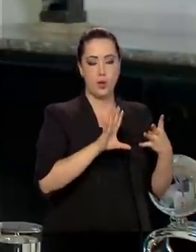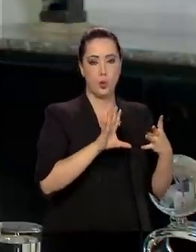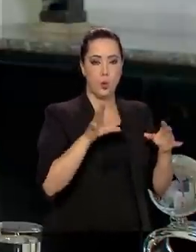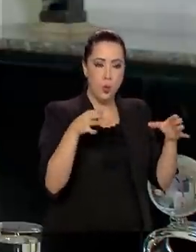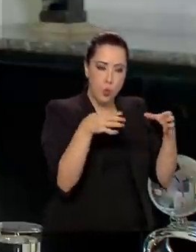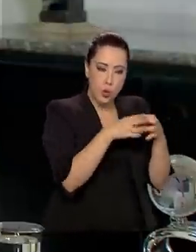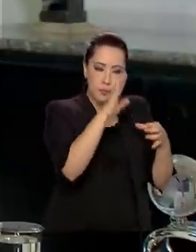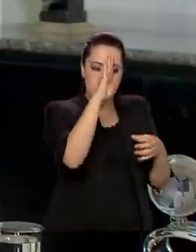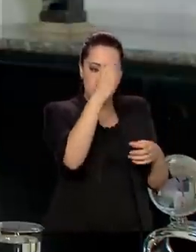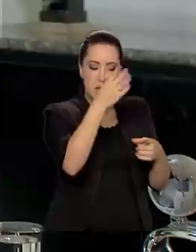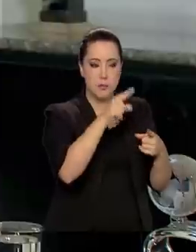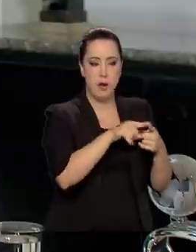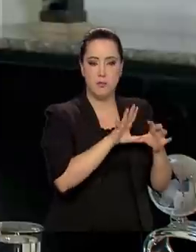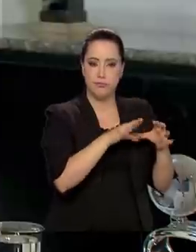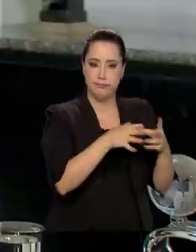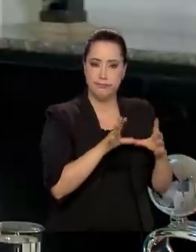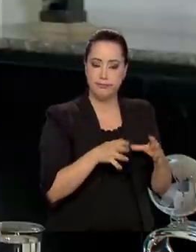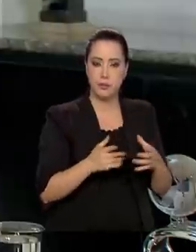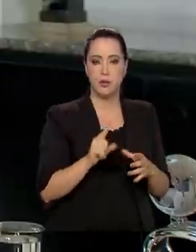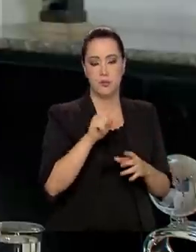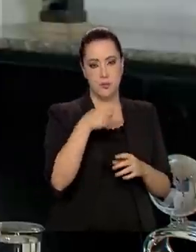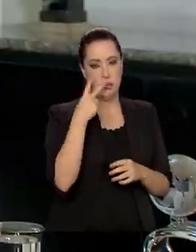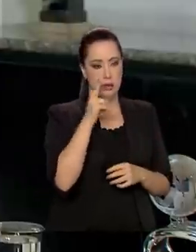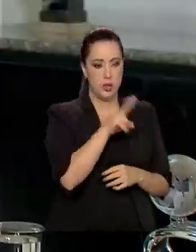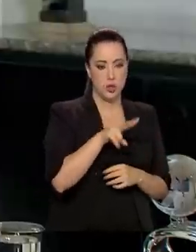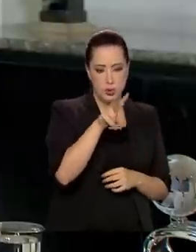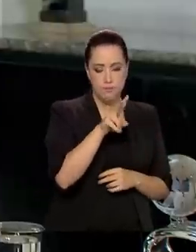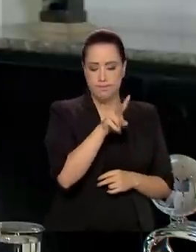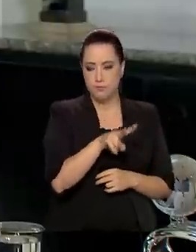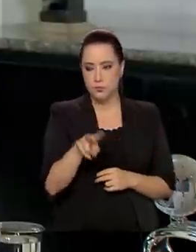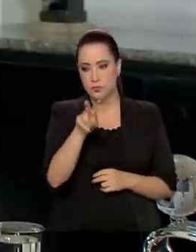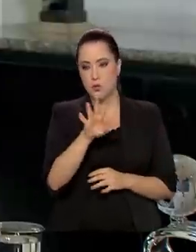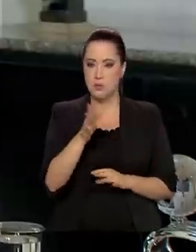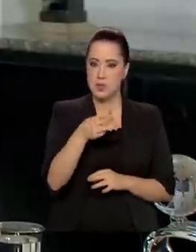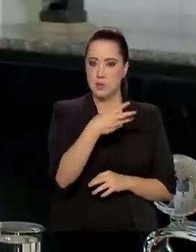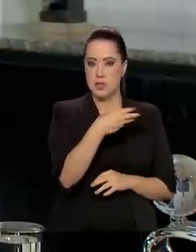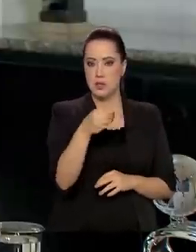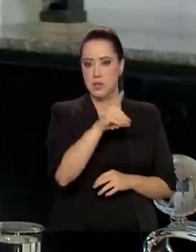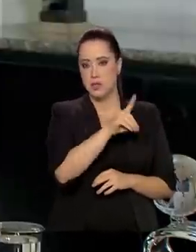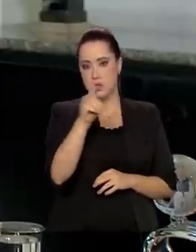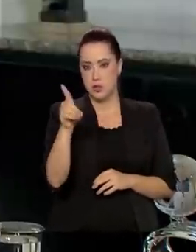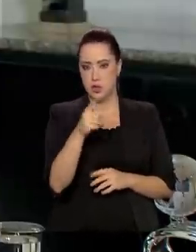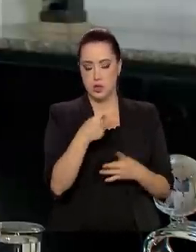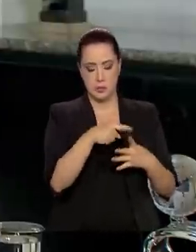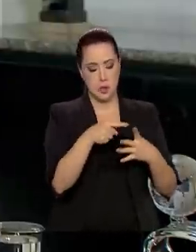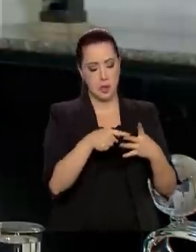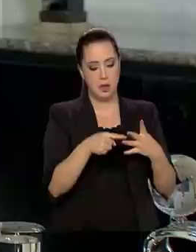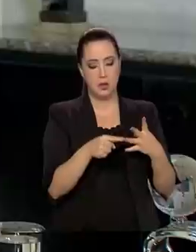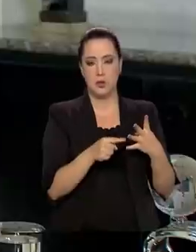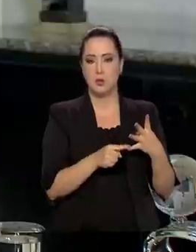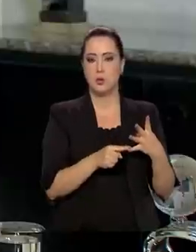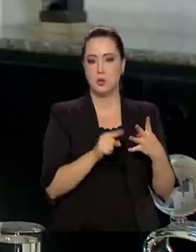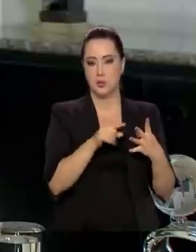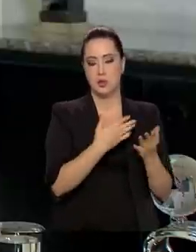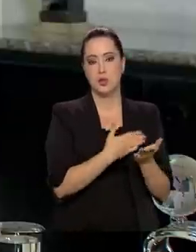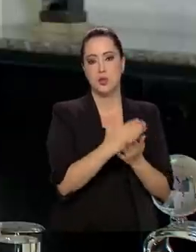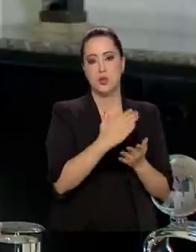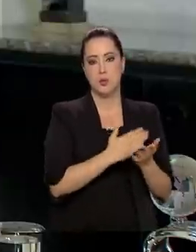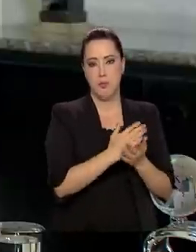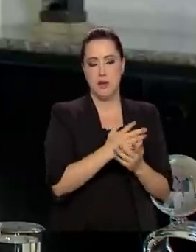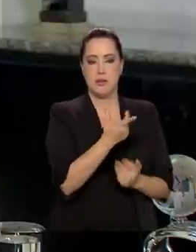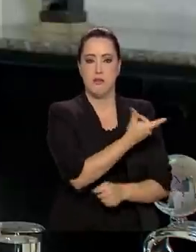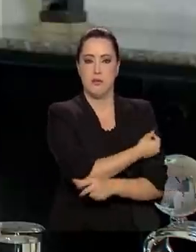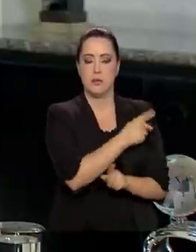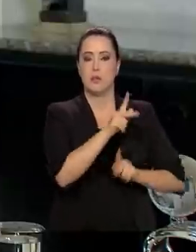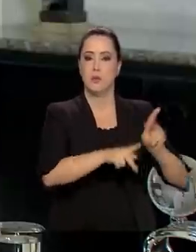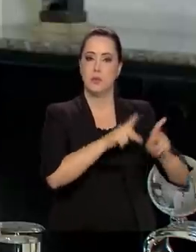E após esses grupos prioritários, que a gente visualiza 30 dias para cada grupo prioritário, a gente começa a vacinar a população